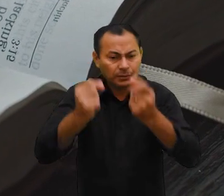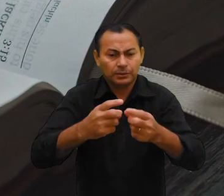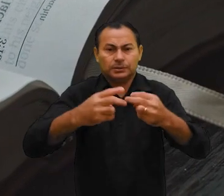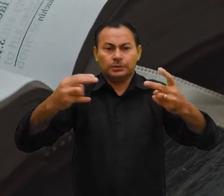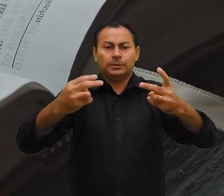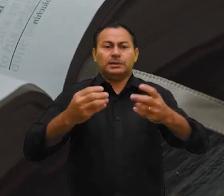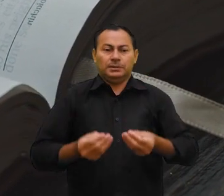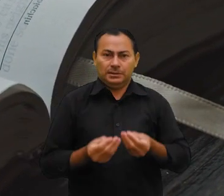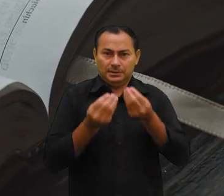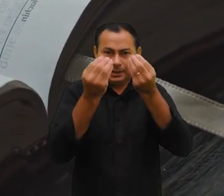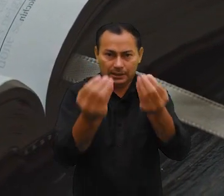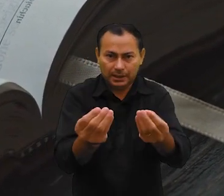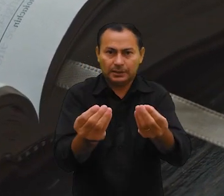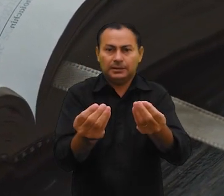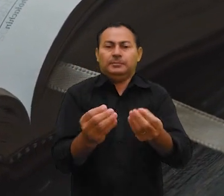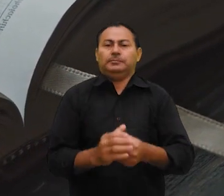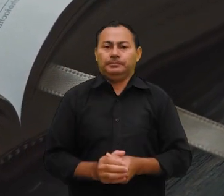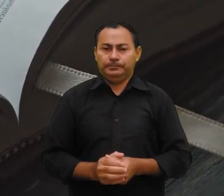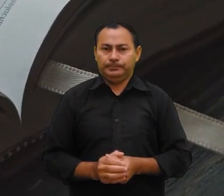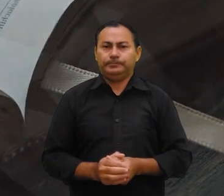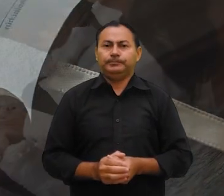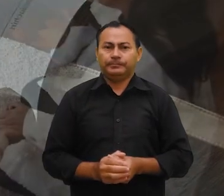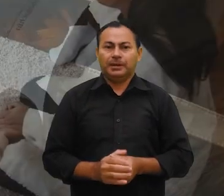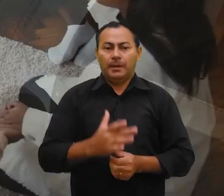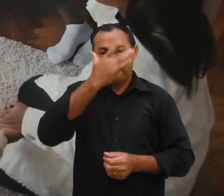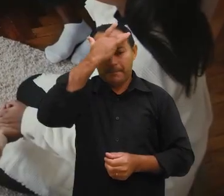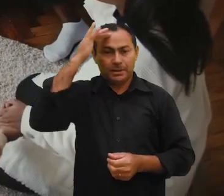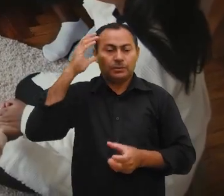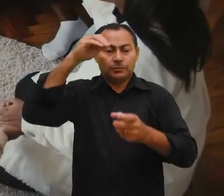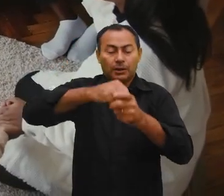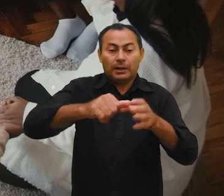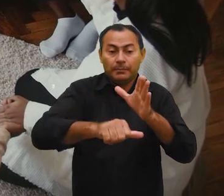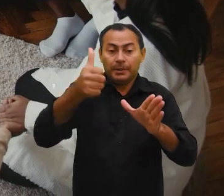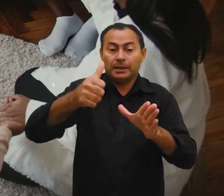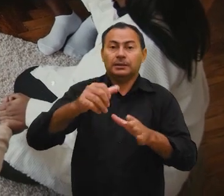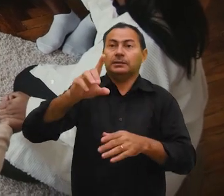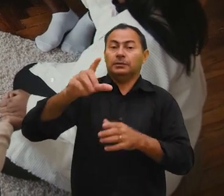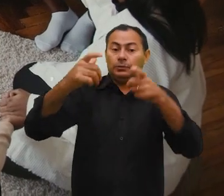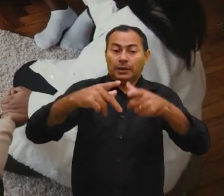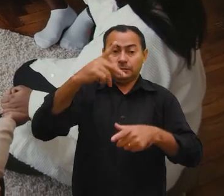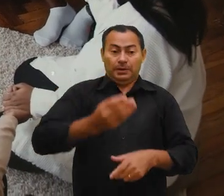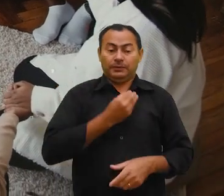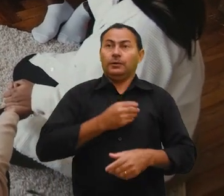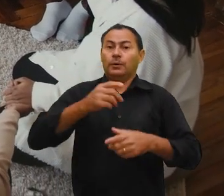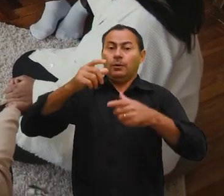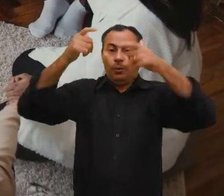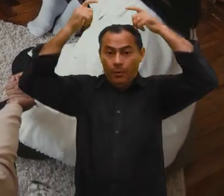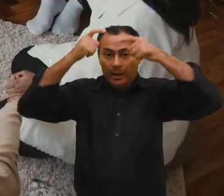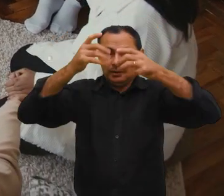justiça, e todas essas coisas lhe serão acrescentadas. Esta pessoa coloca em primeiro lugar na sua vida o